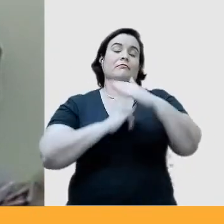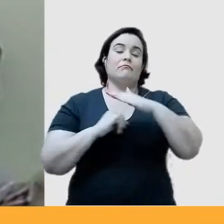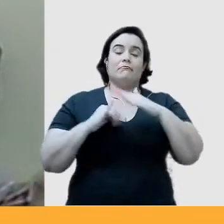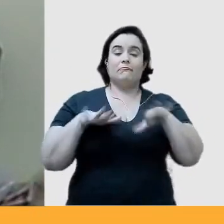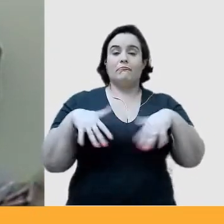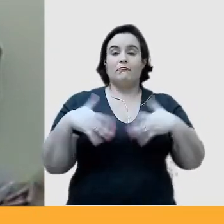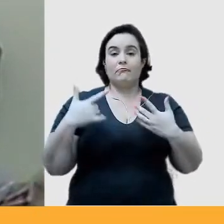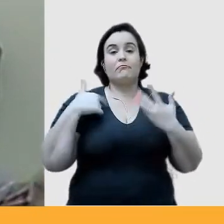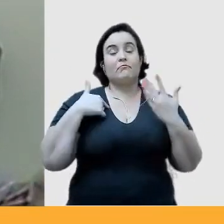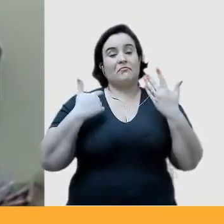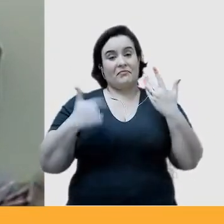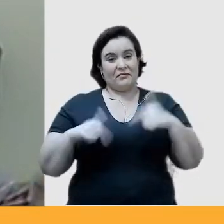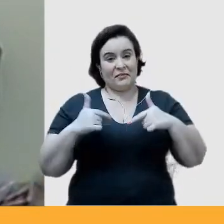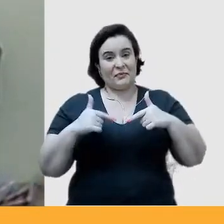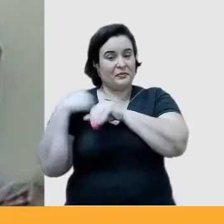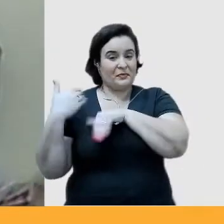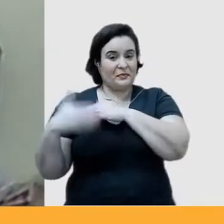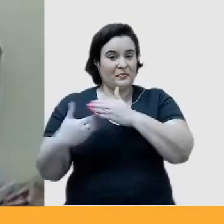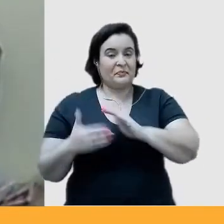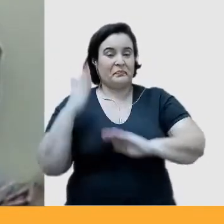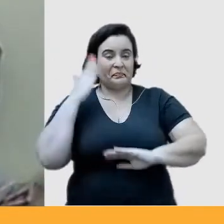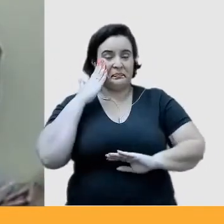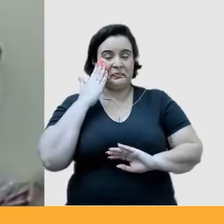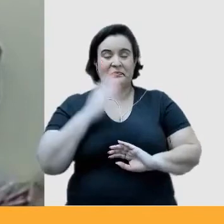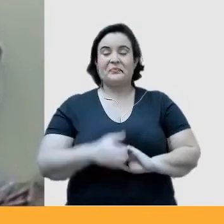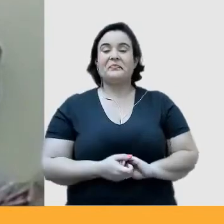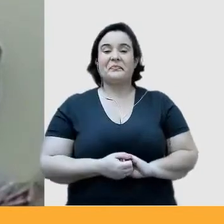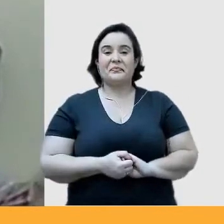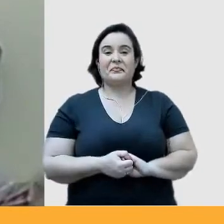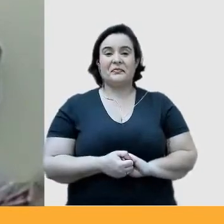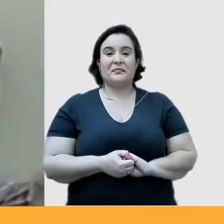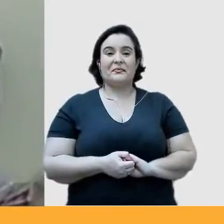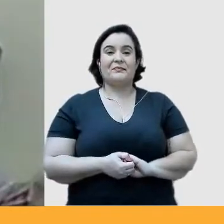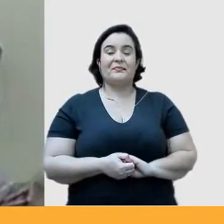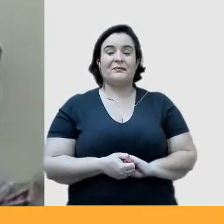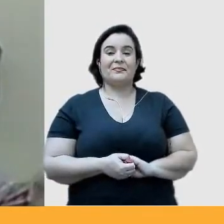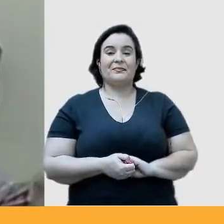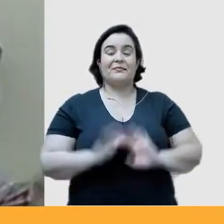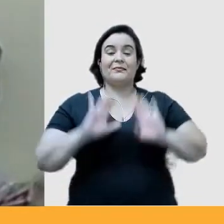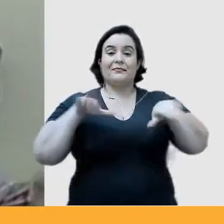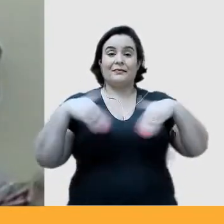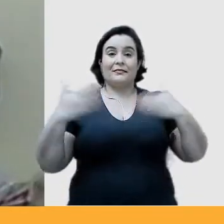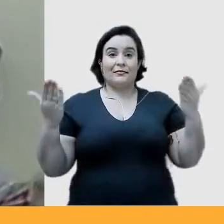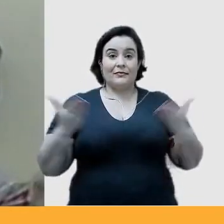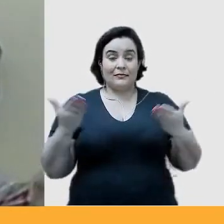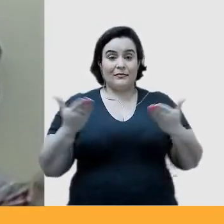nisso que eu trabalho esses anos todos então hoje a última